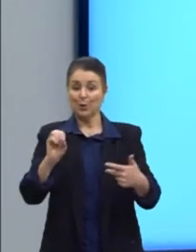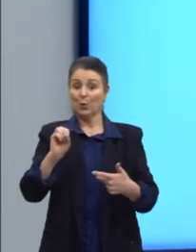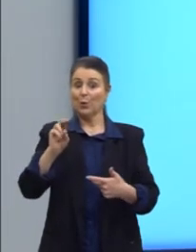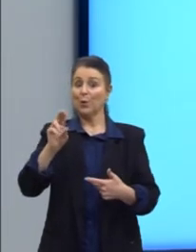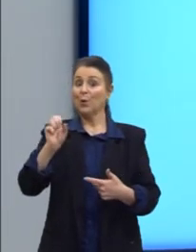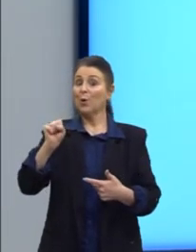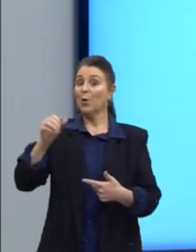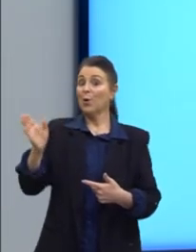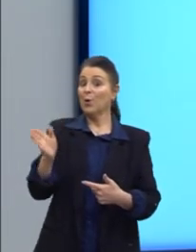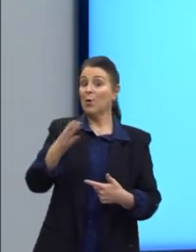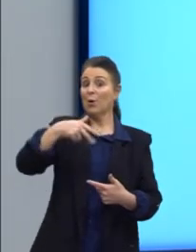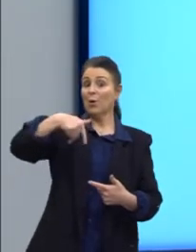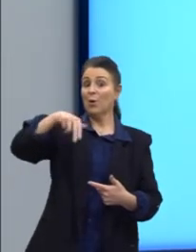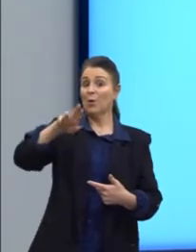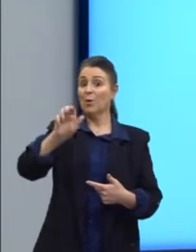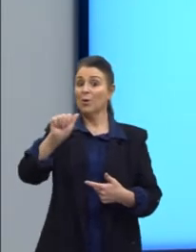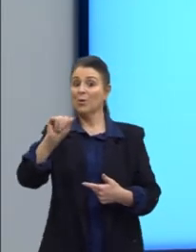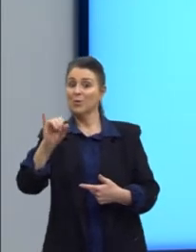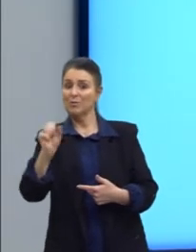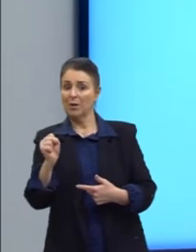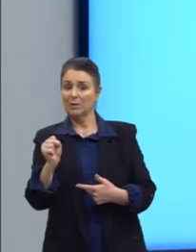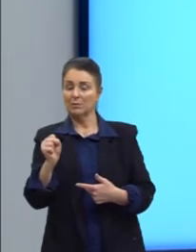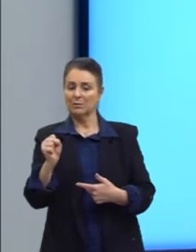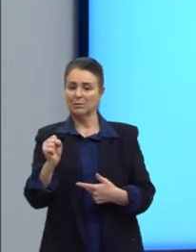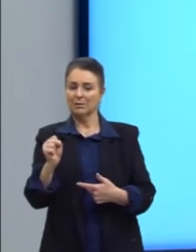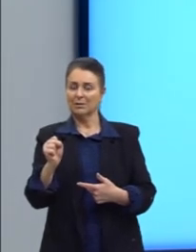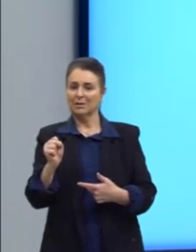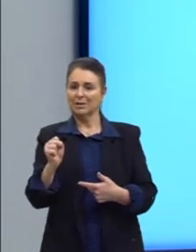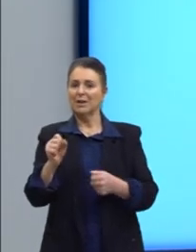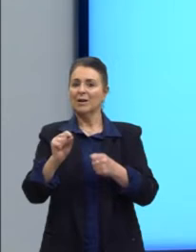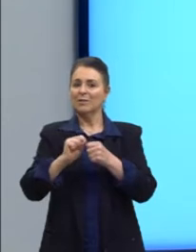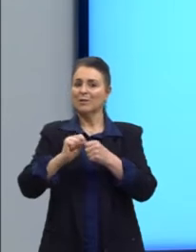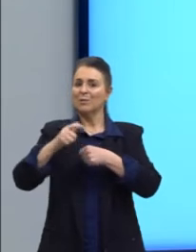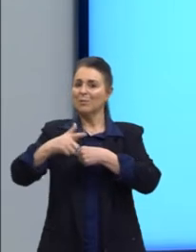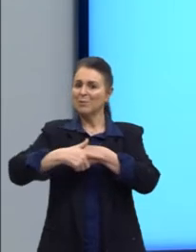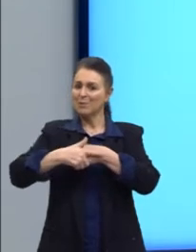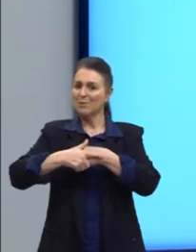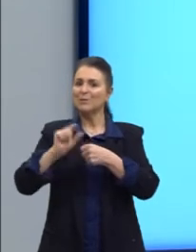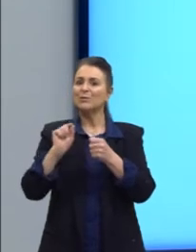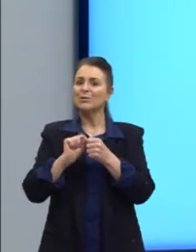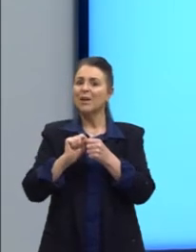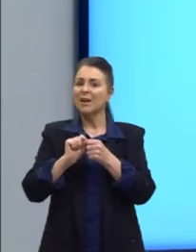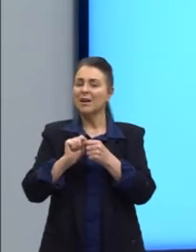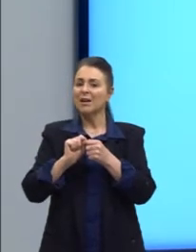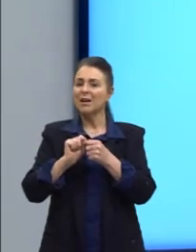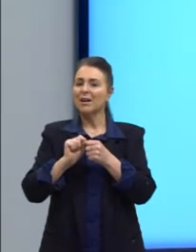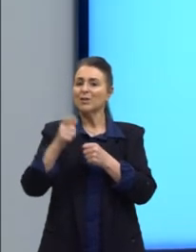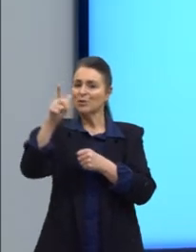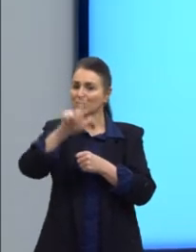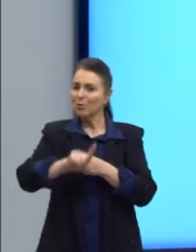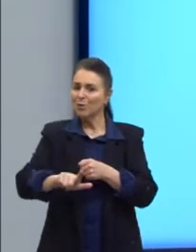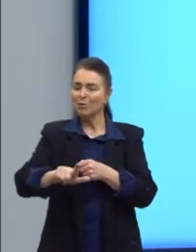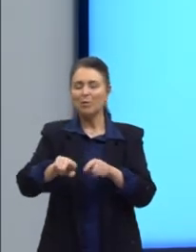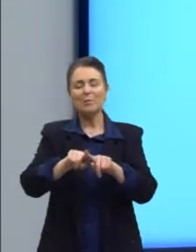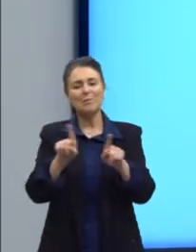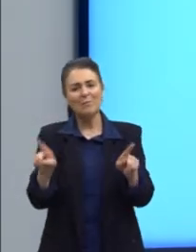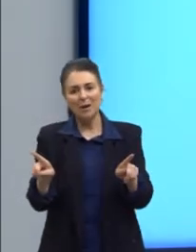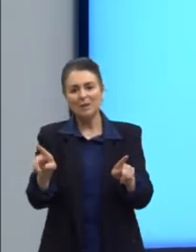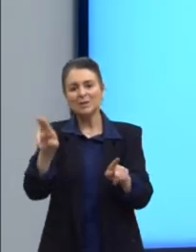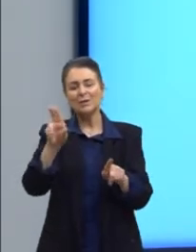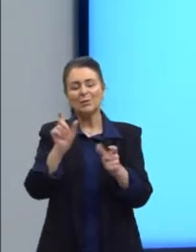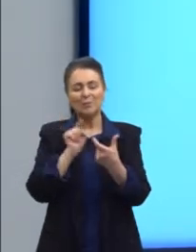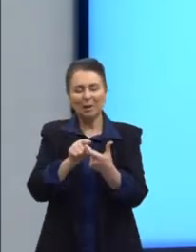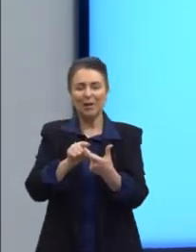faz o papel de referenciá-los sem repetir. Então, isso aqui, de referencial